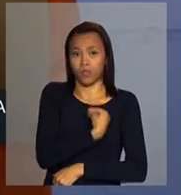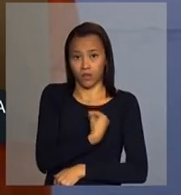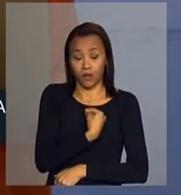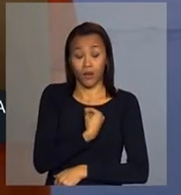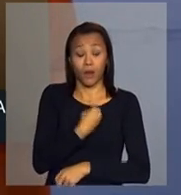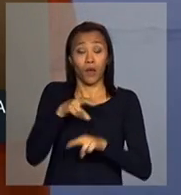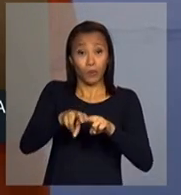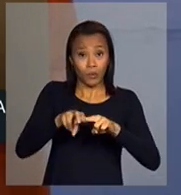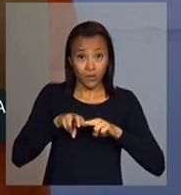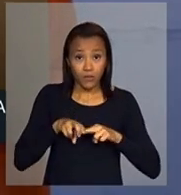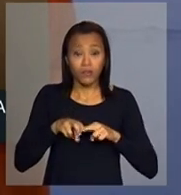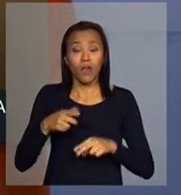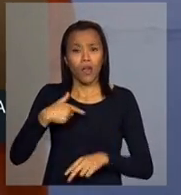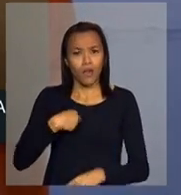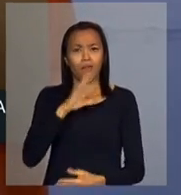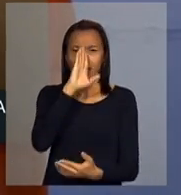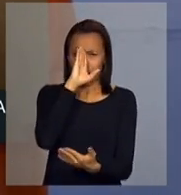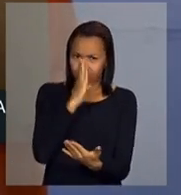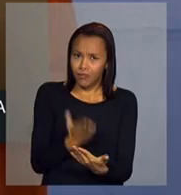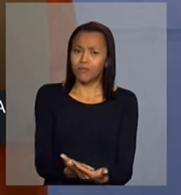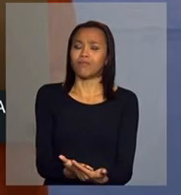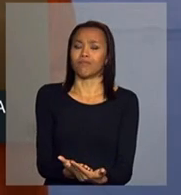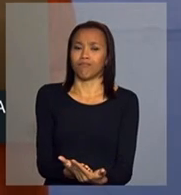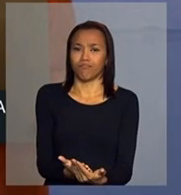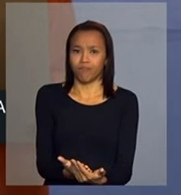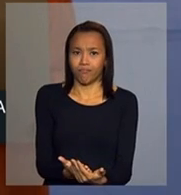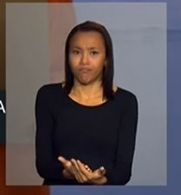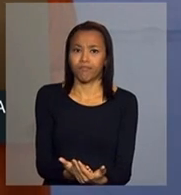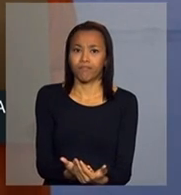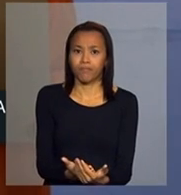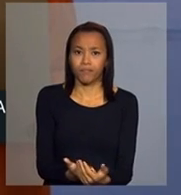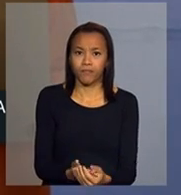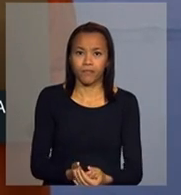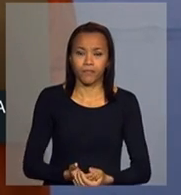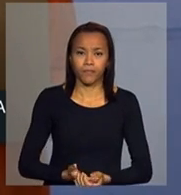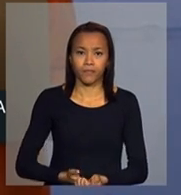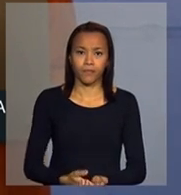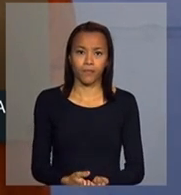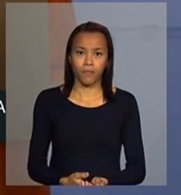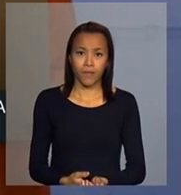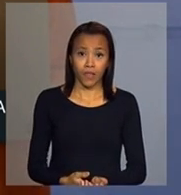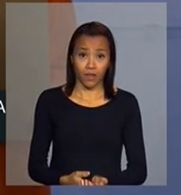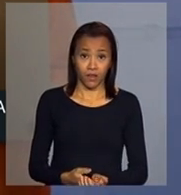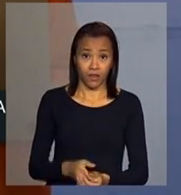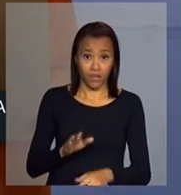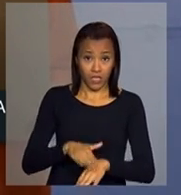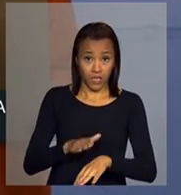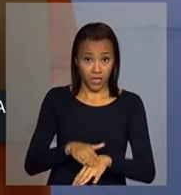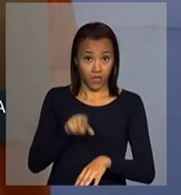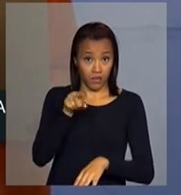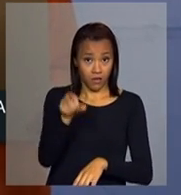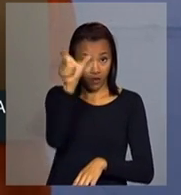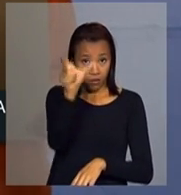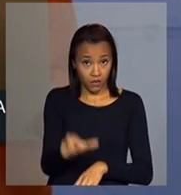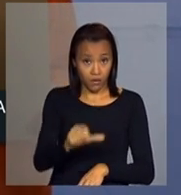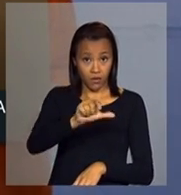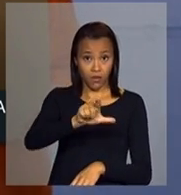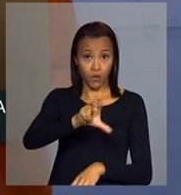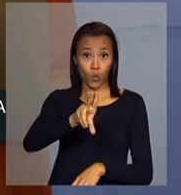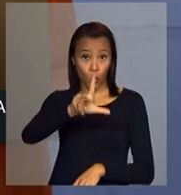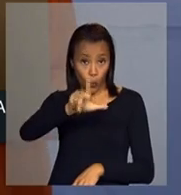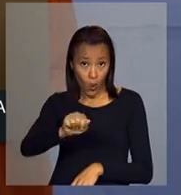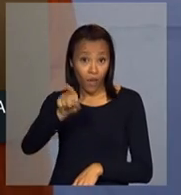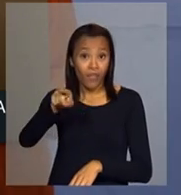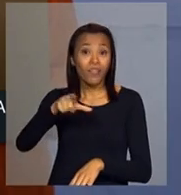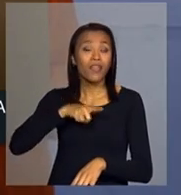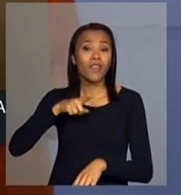eu acredito que ele teve um papel fundamental no